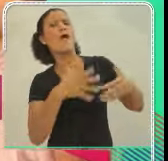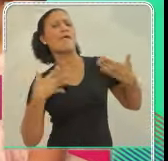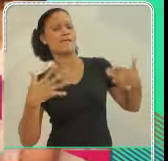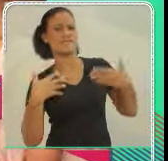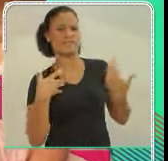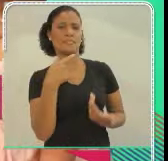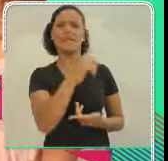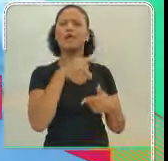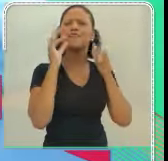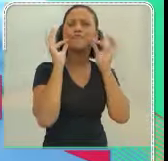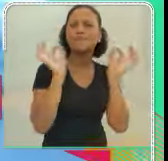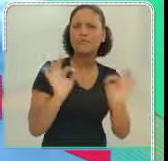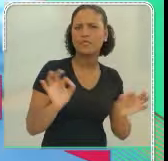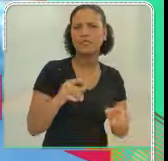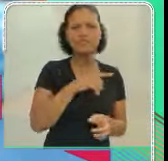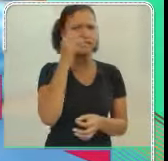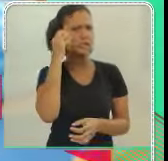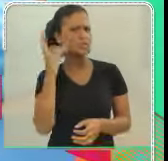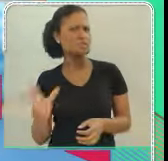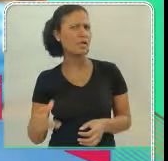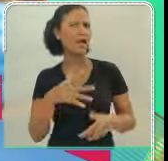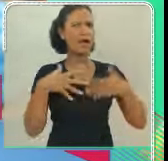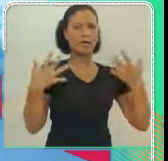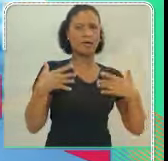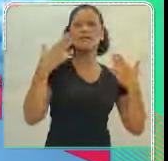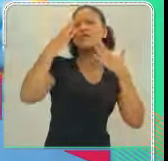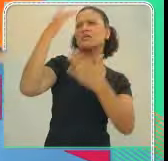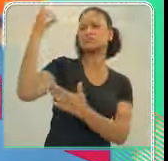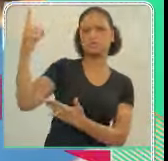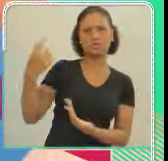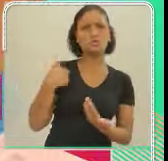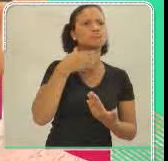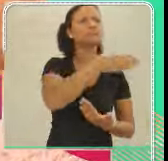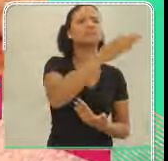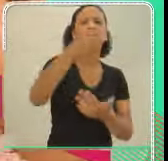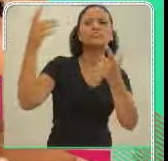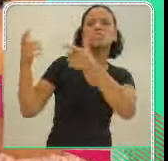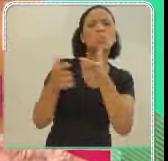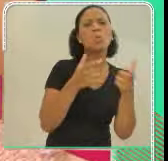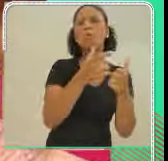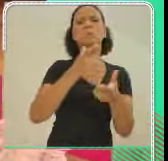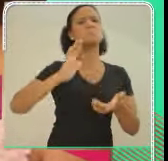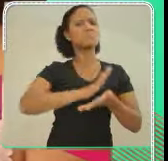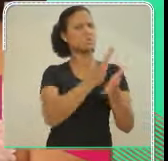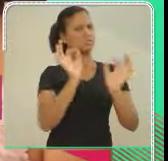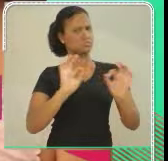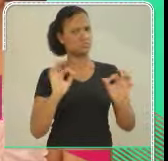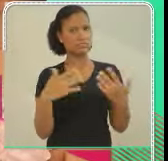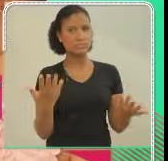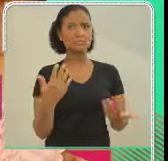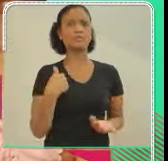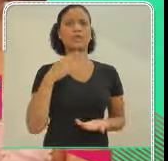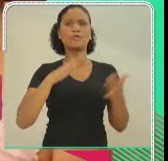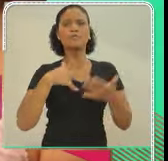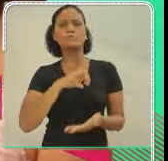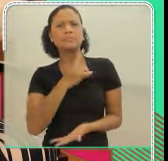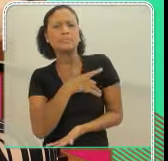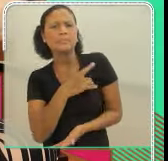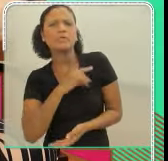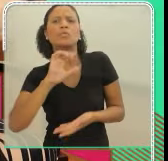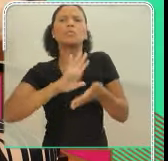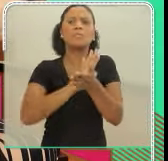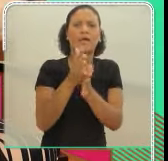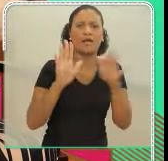só me dá alegria, ela é uma fofa, ela é super esperta, ela é alegre. E, graças a Deus, nenhum lugar que eu fui, assim, ninguém